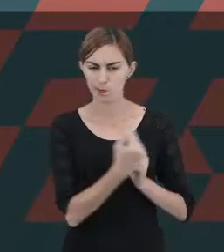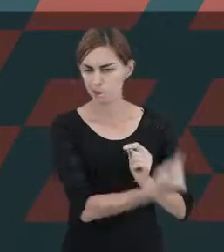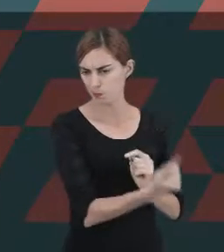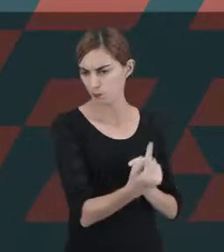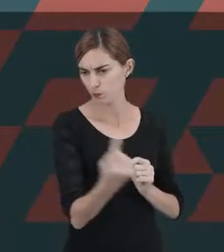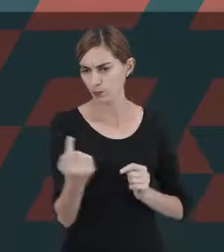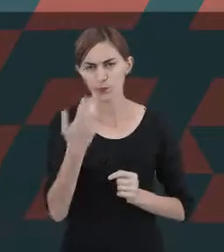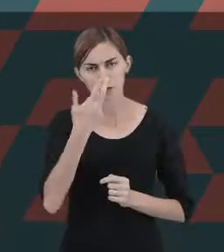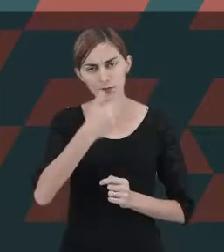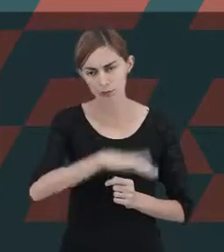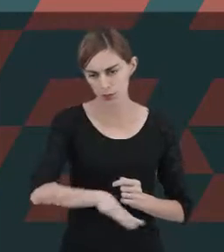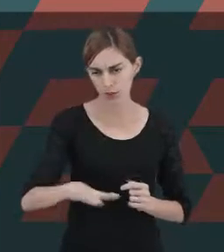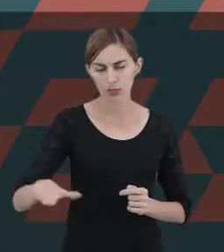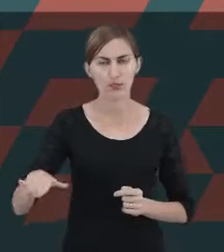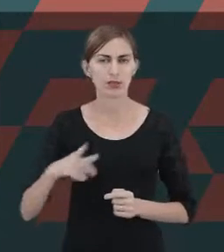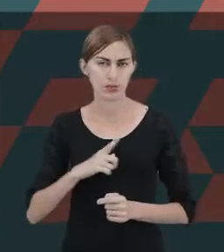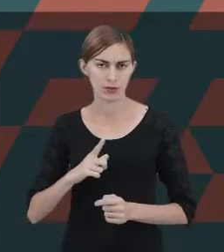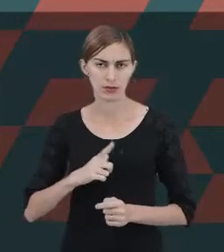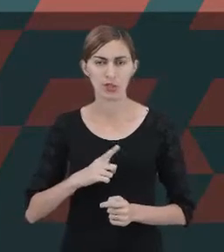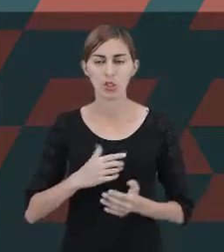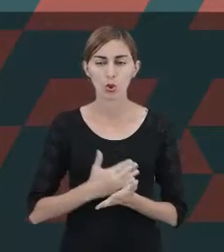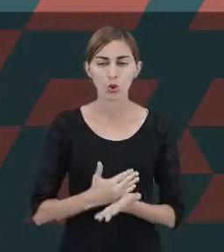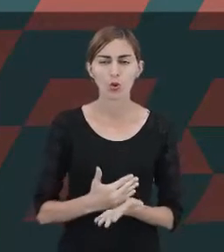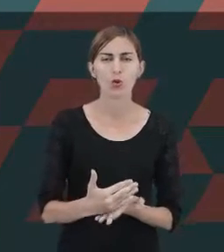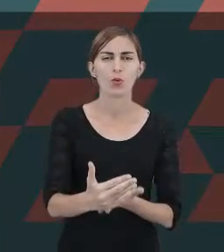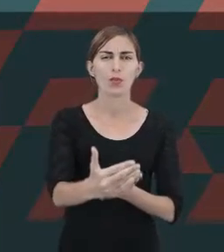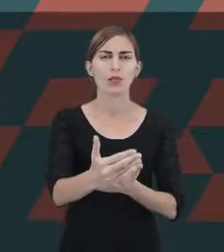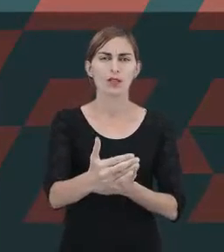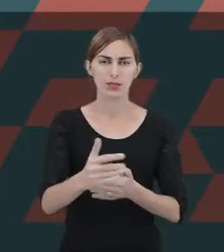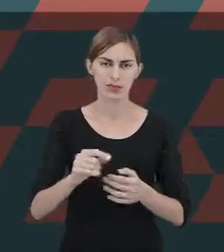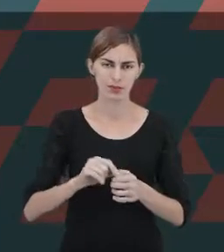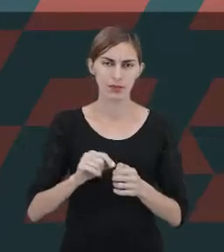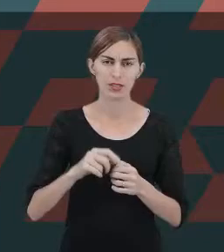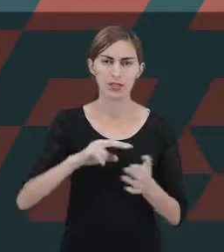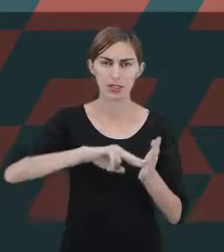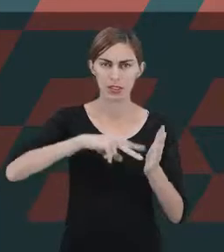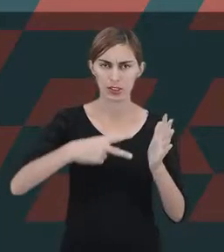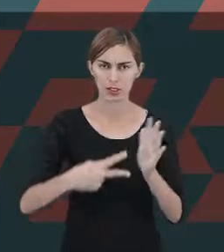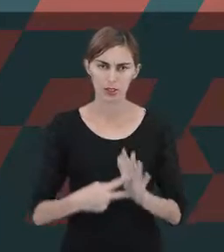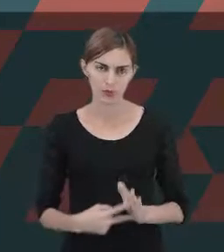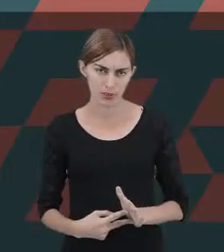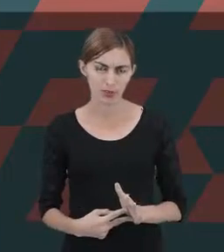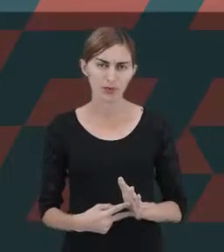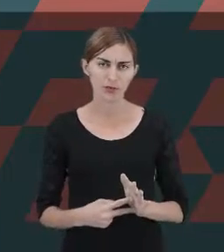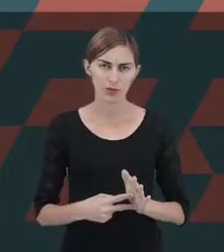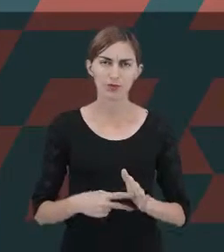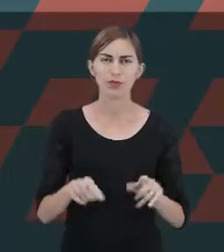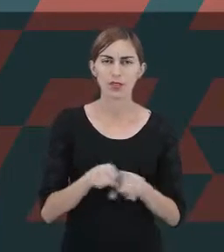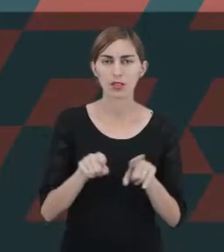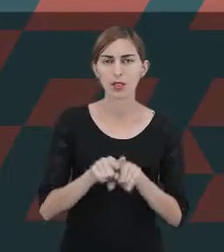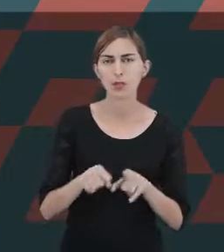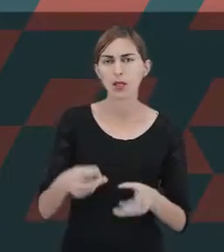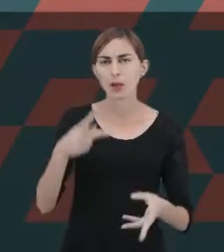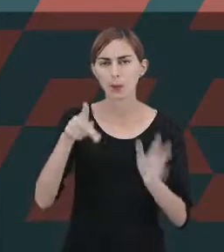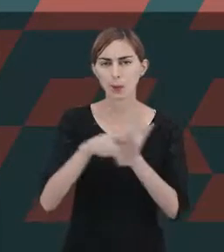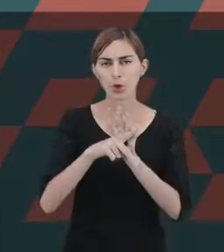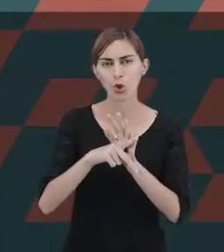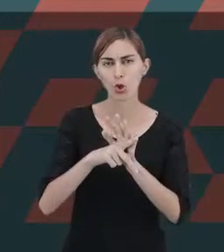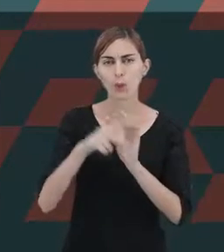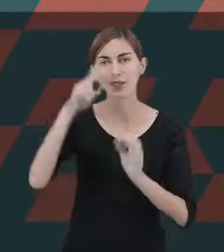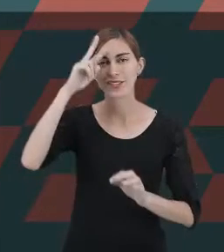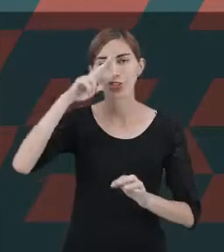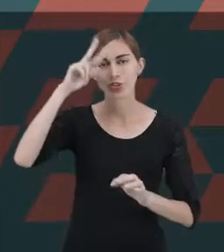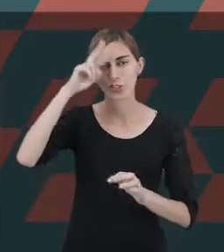criança tem ela começa a construir os seus significados e construir a sua própria história.